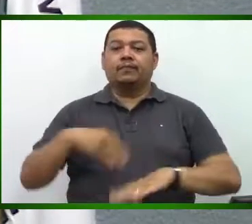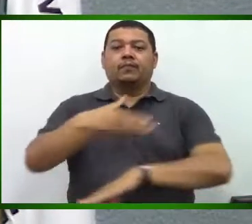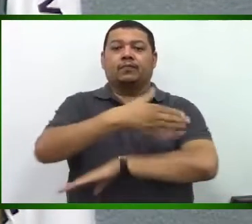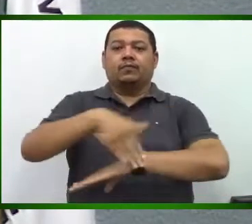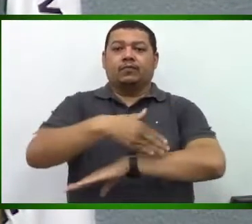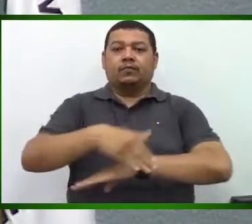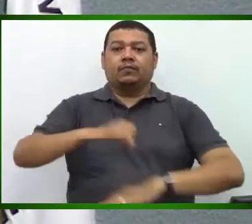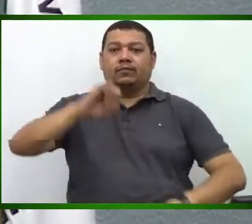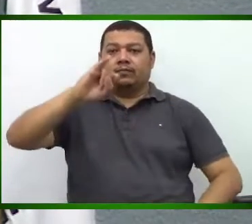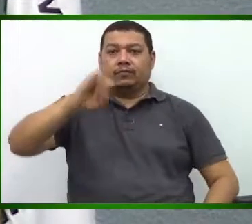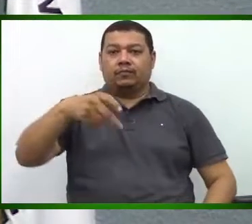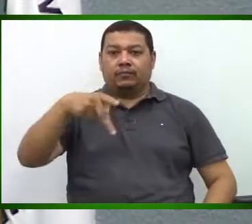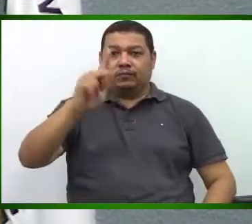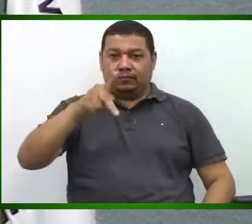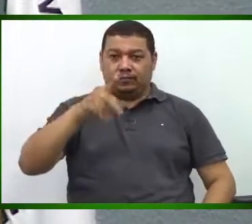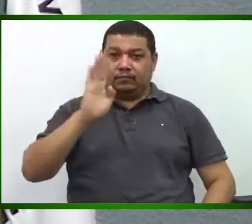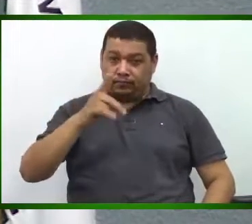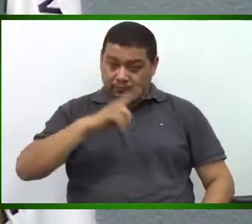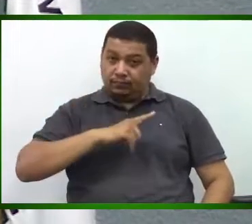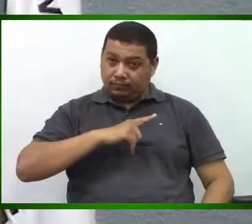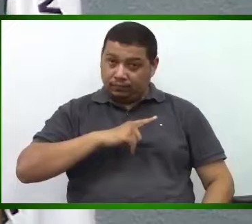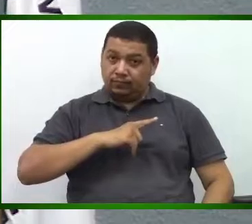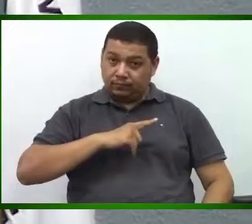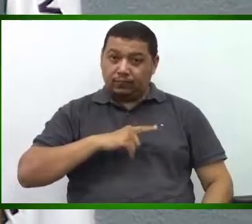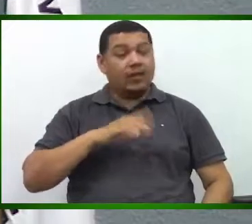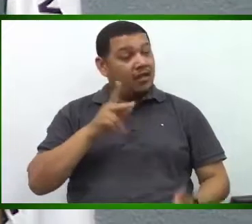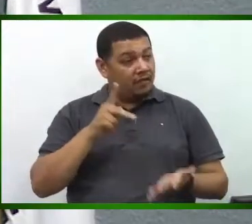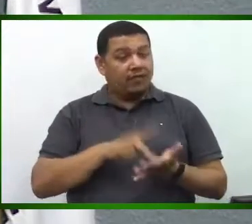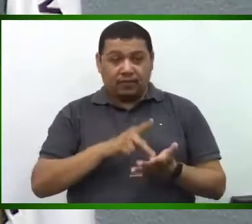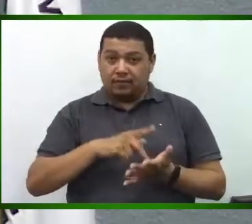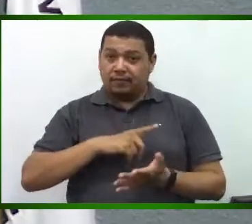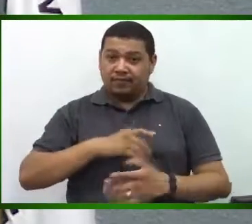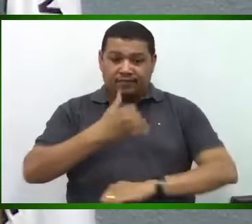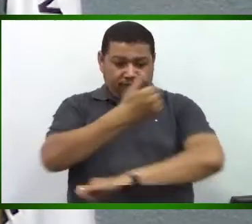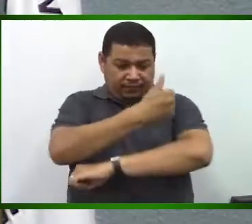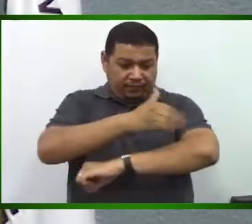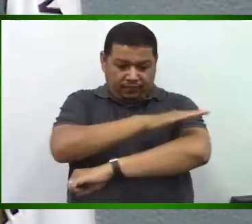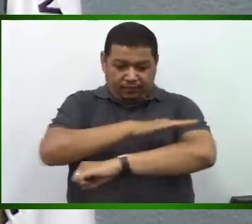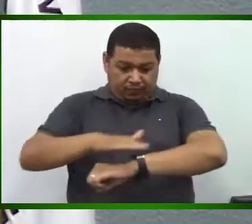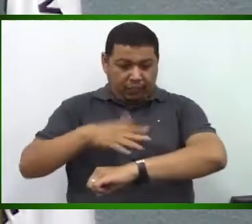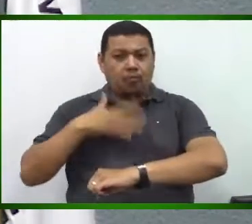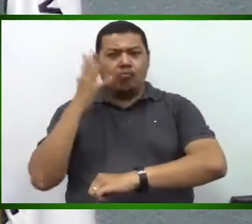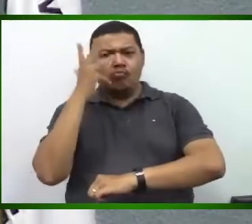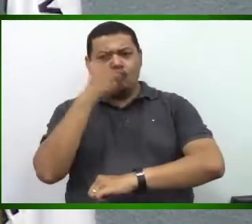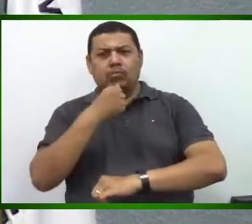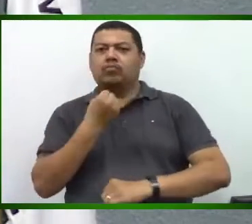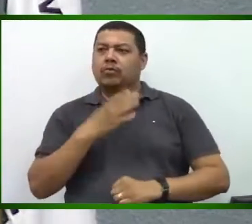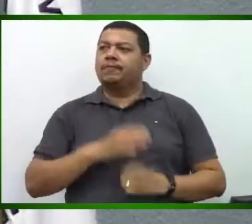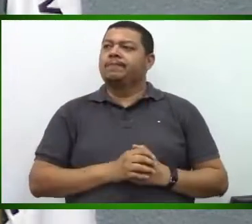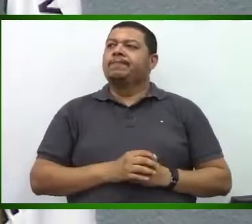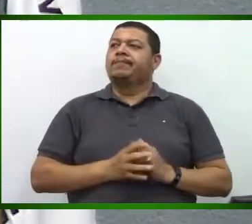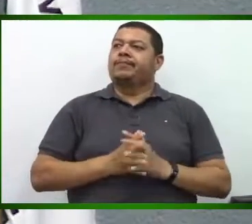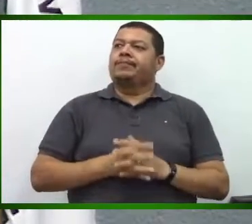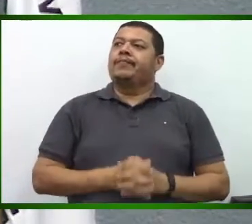JK foi contemplada, realmente ficou muito bem feita, parabenizar,